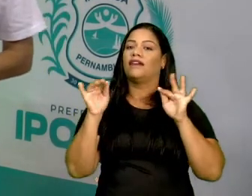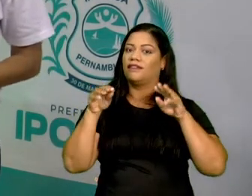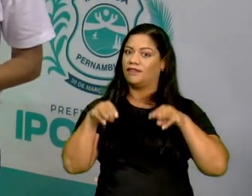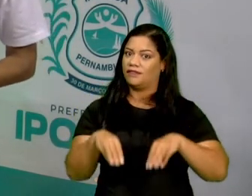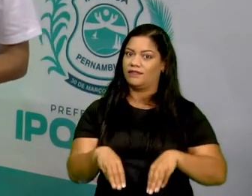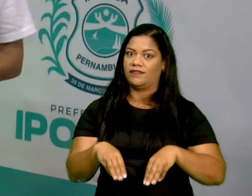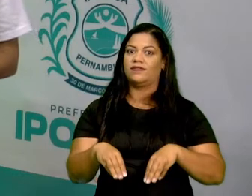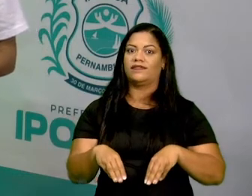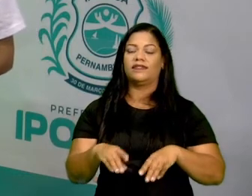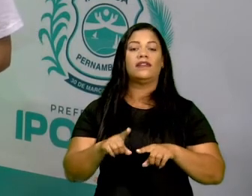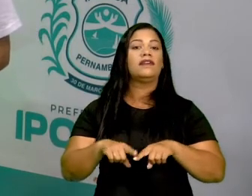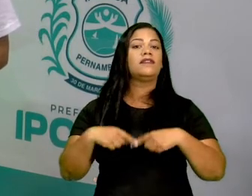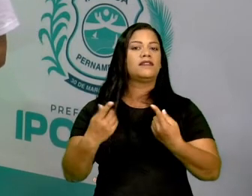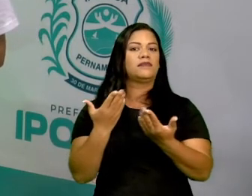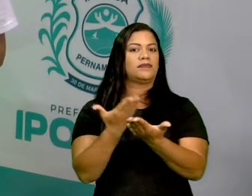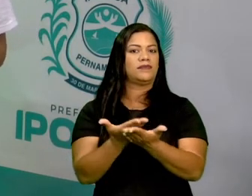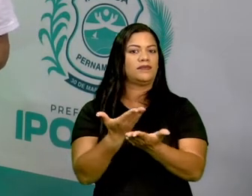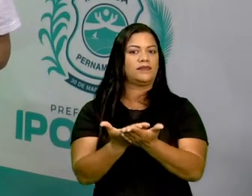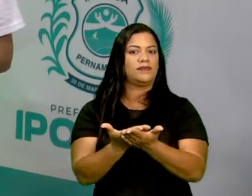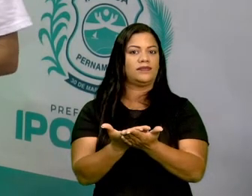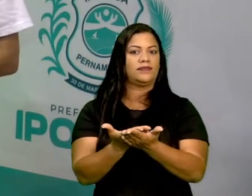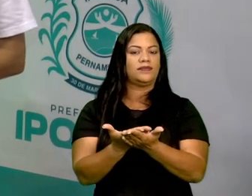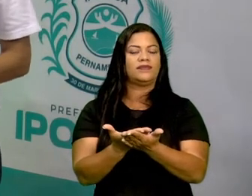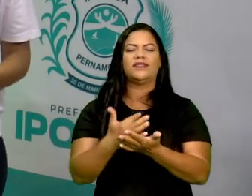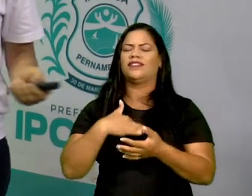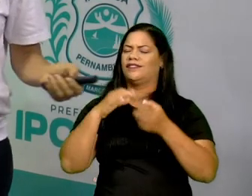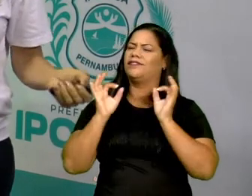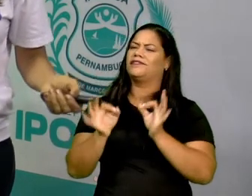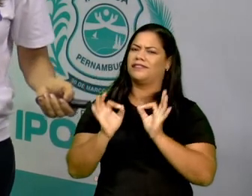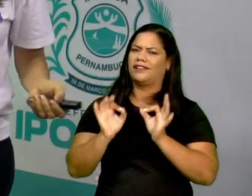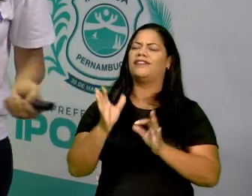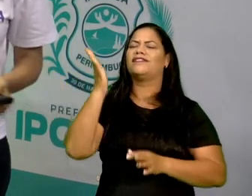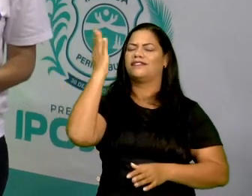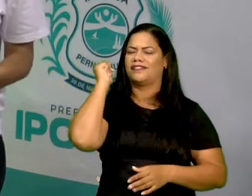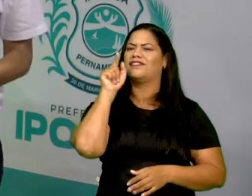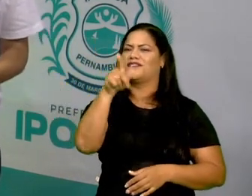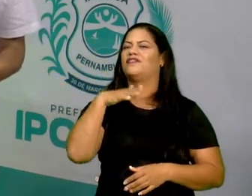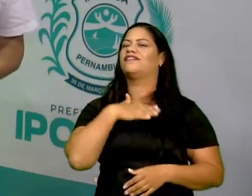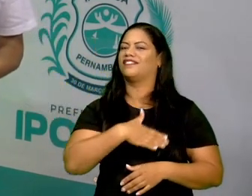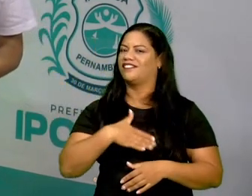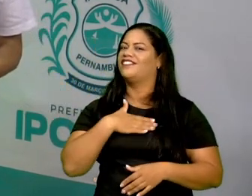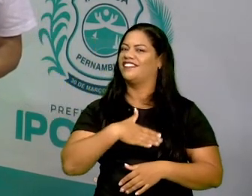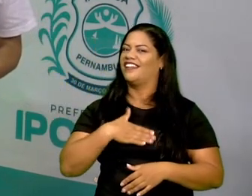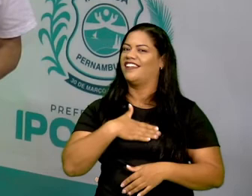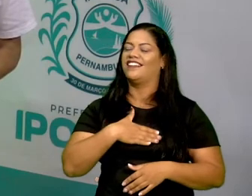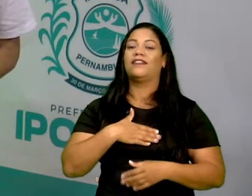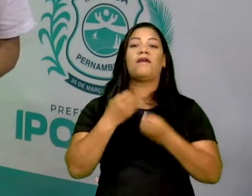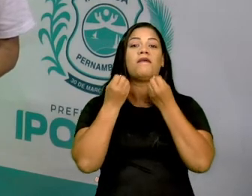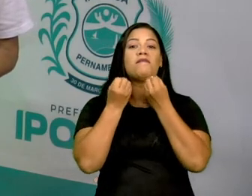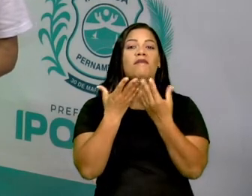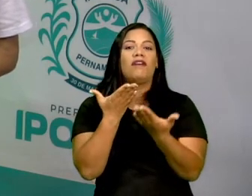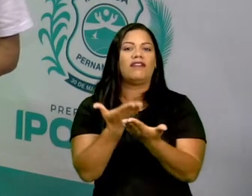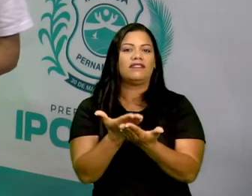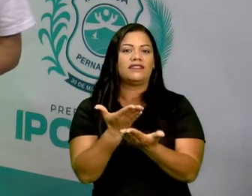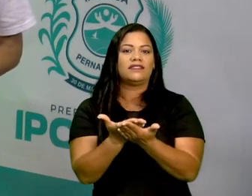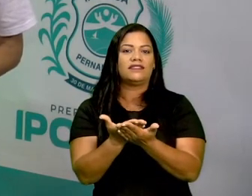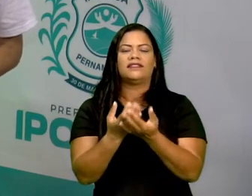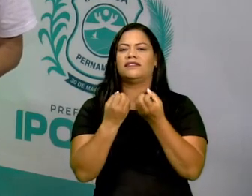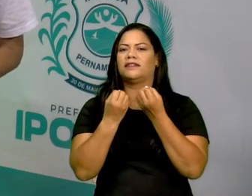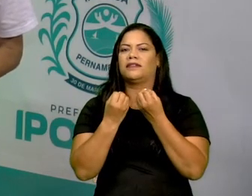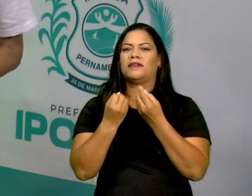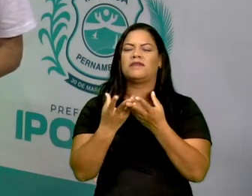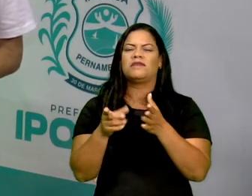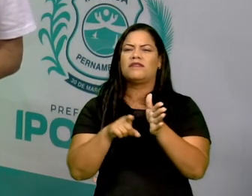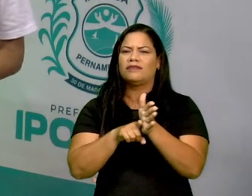ao final de mais uma aula. Eu, com certeza, sei que vocês gostaram. Então, bons estudos, boas